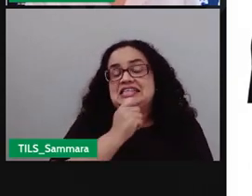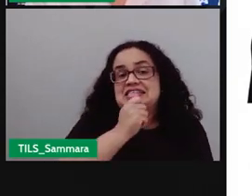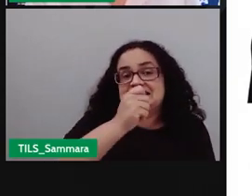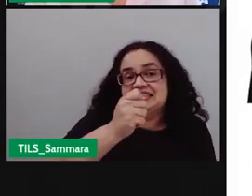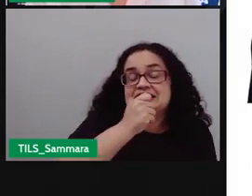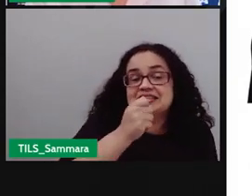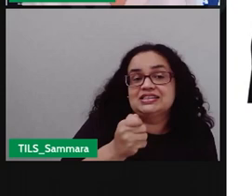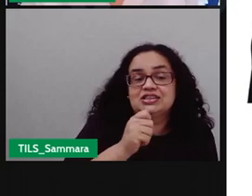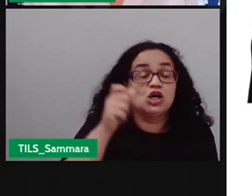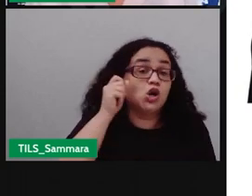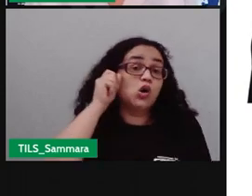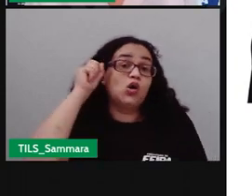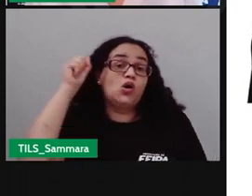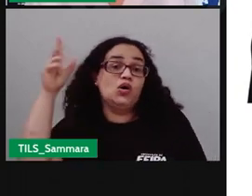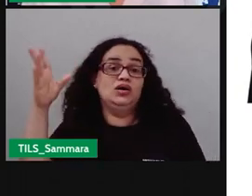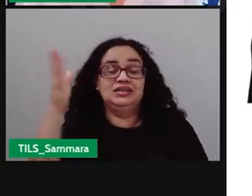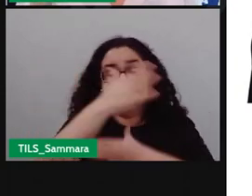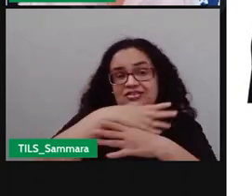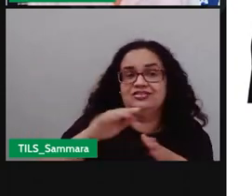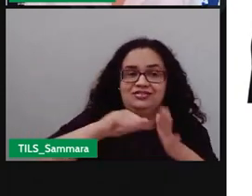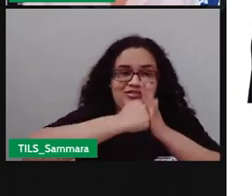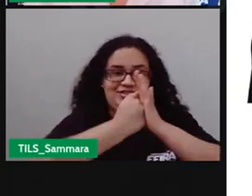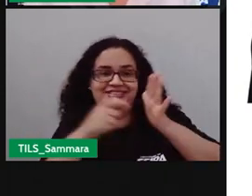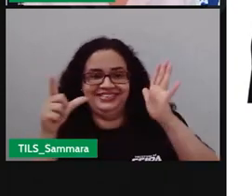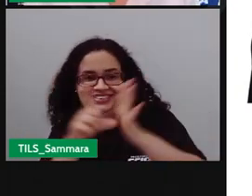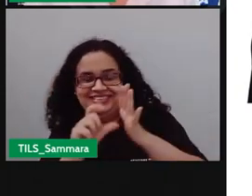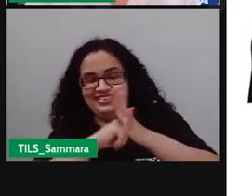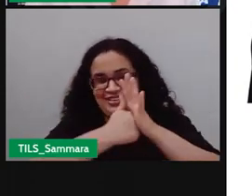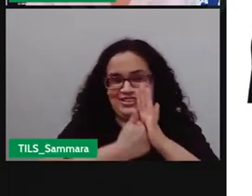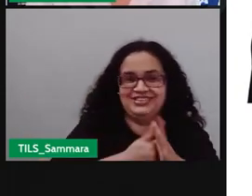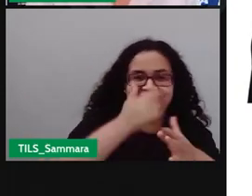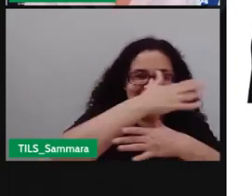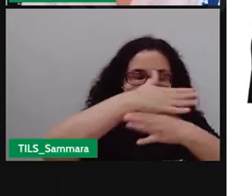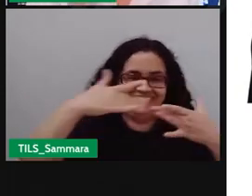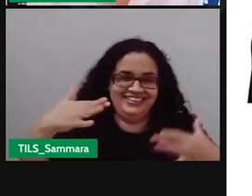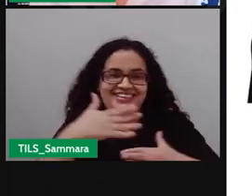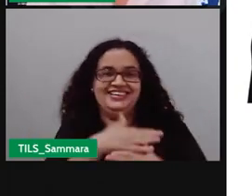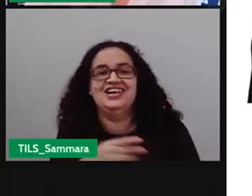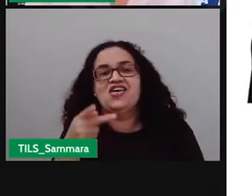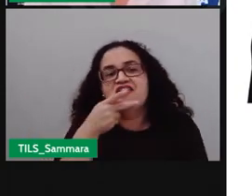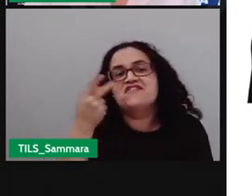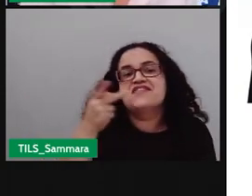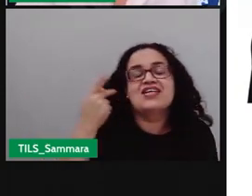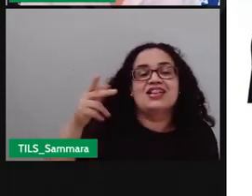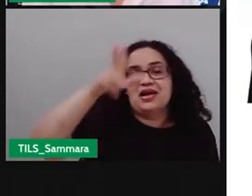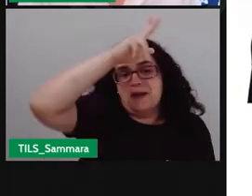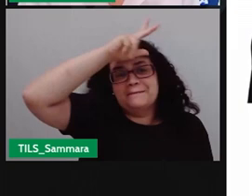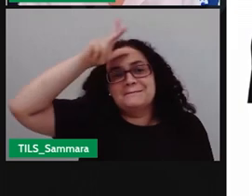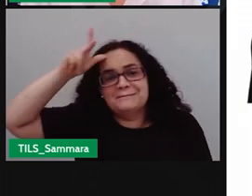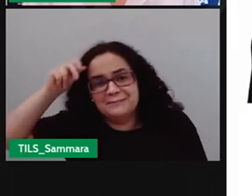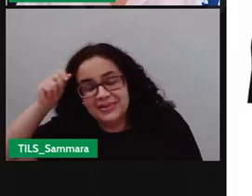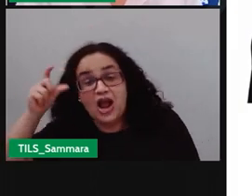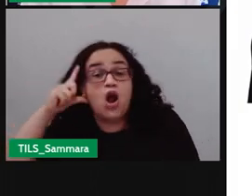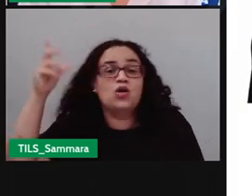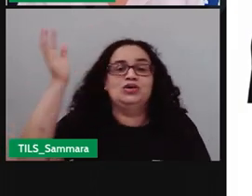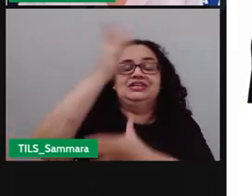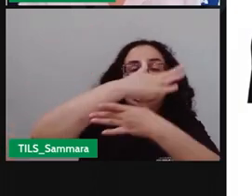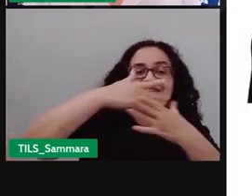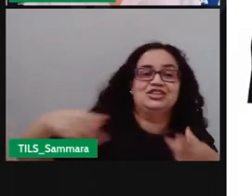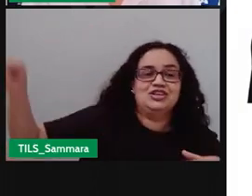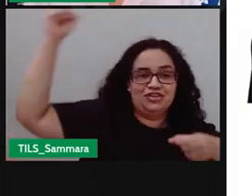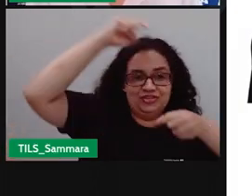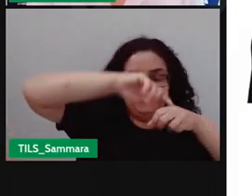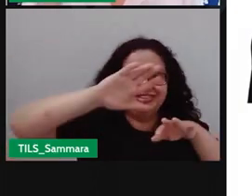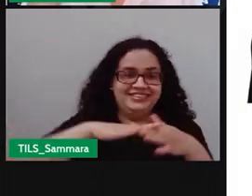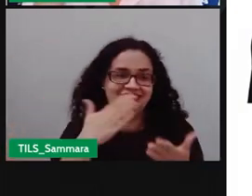lá no site do Acorda Cidade aí o comércio vai abrir vai fechar site do Acorda Cidade olha vai falar sobre a prefeitura site do Acorda Cidade retorno das